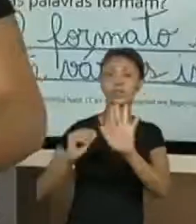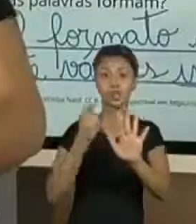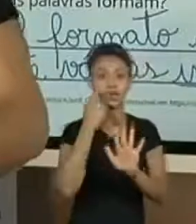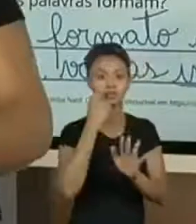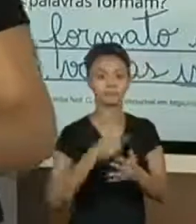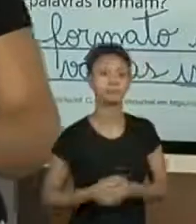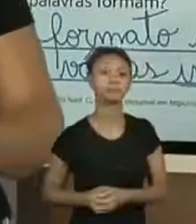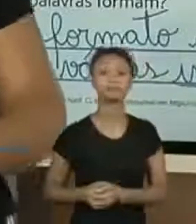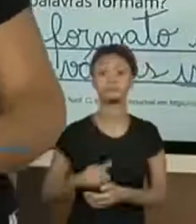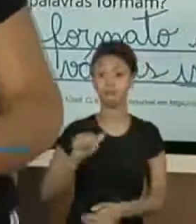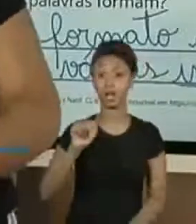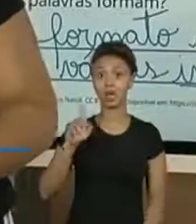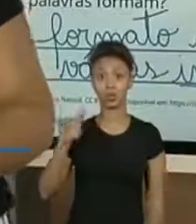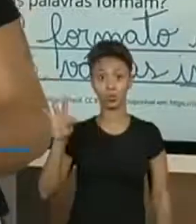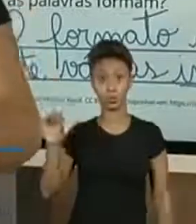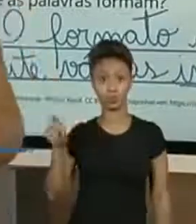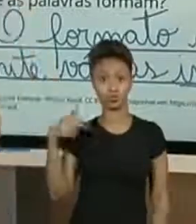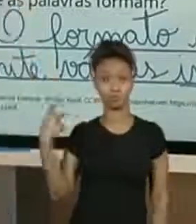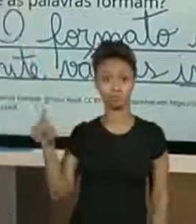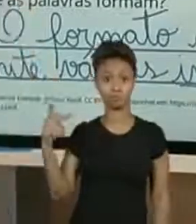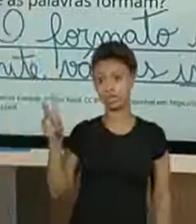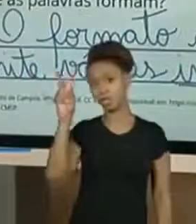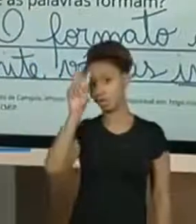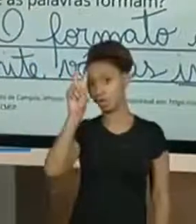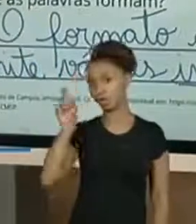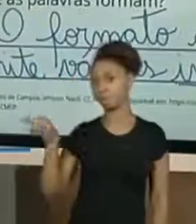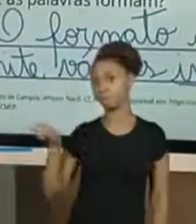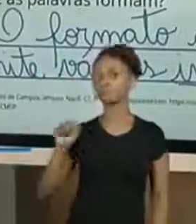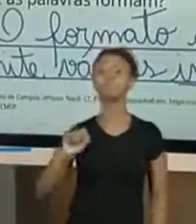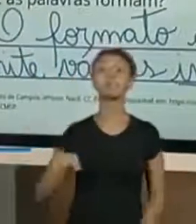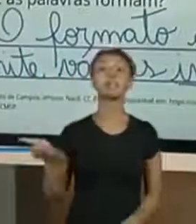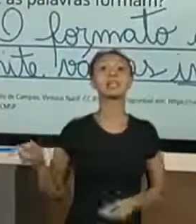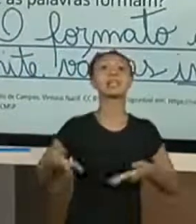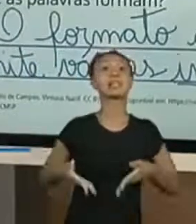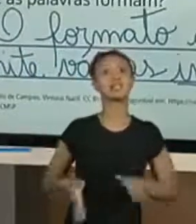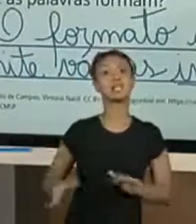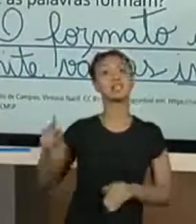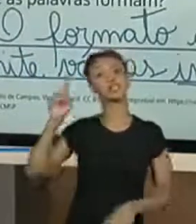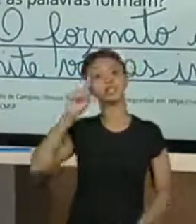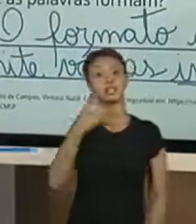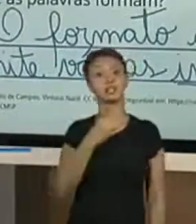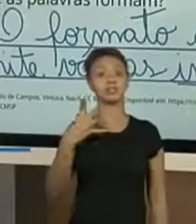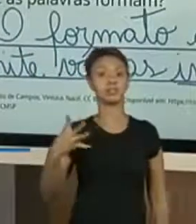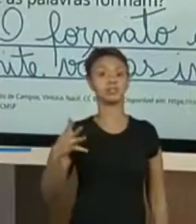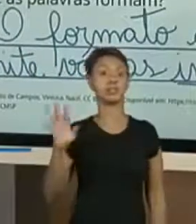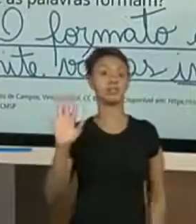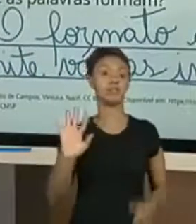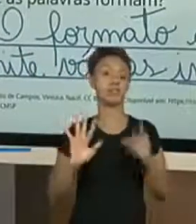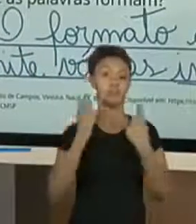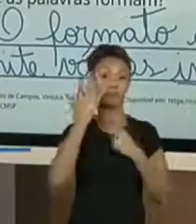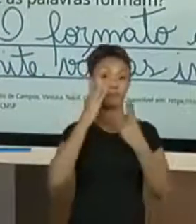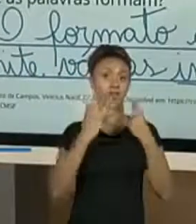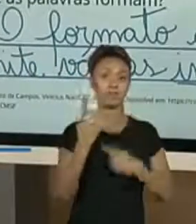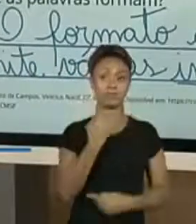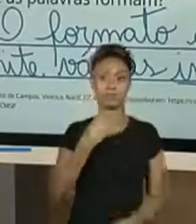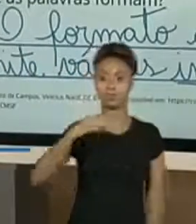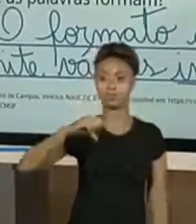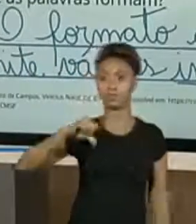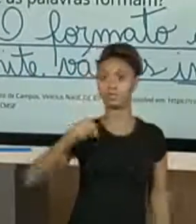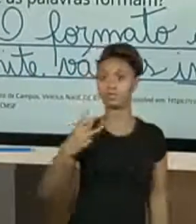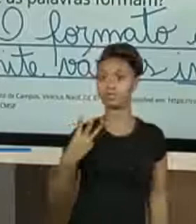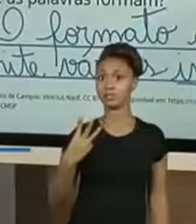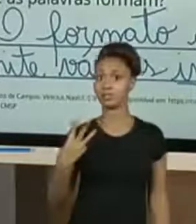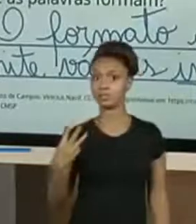O Augusto de Campos, a biografia dele é a seguinte. Ele nasceu em 14 de fevereiro de 1931.